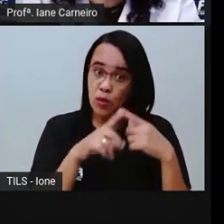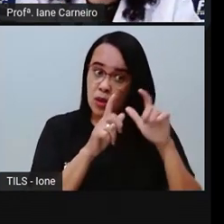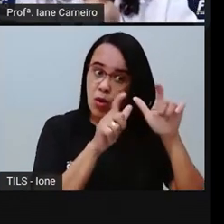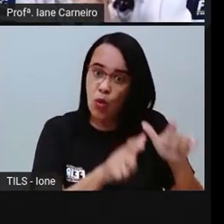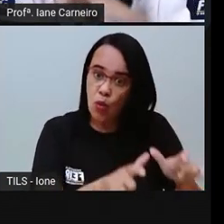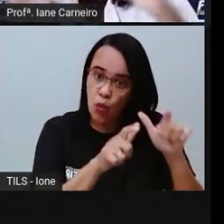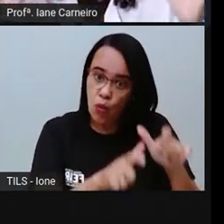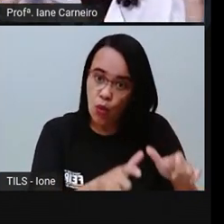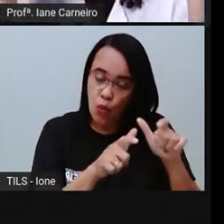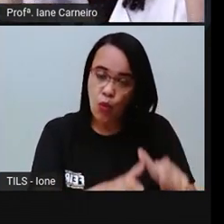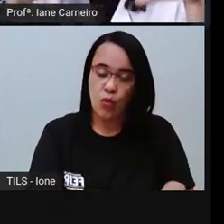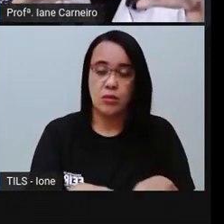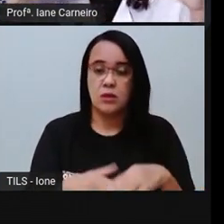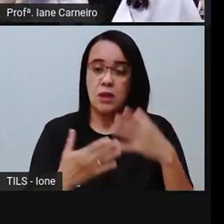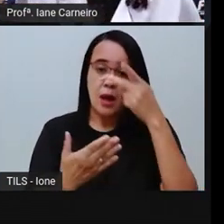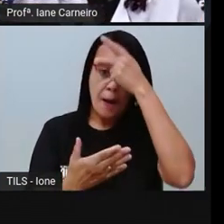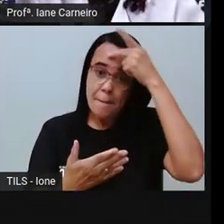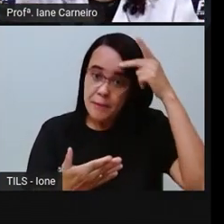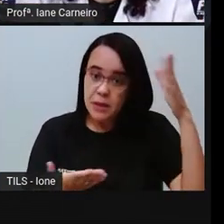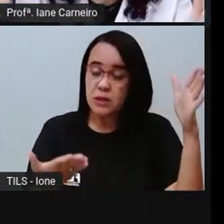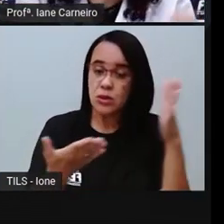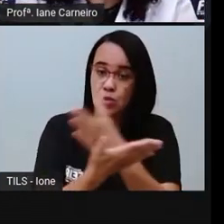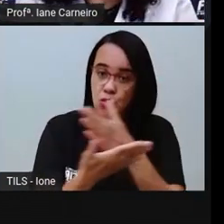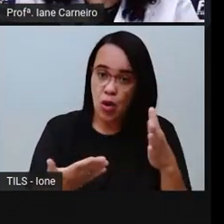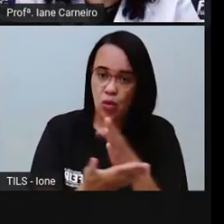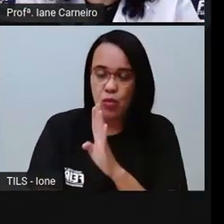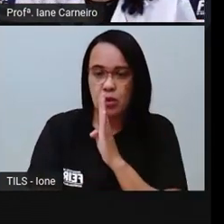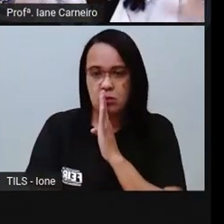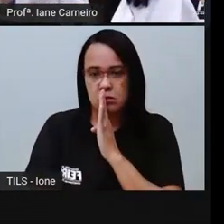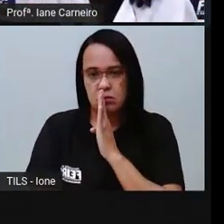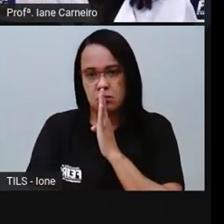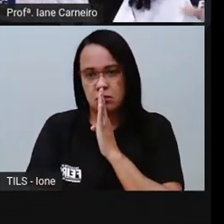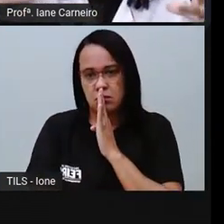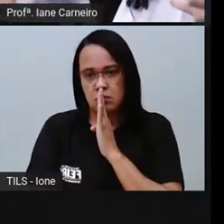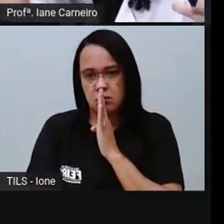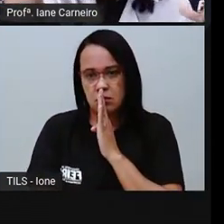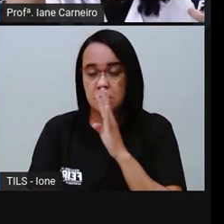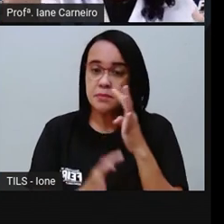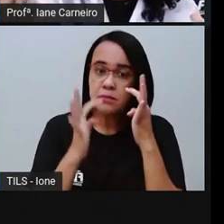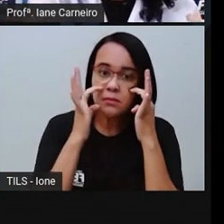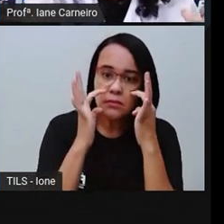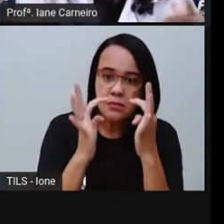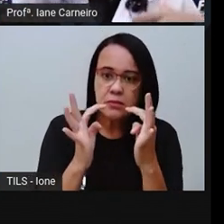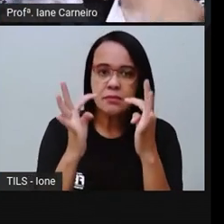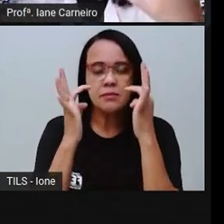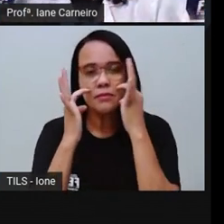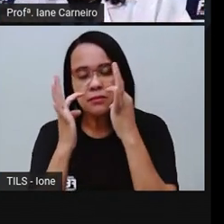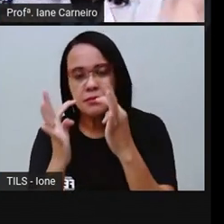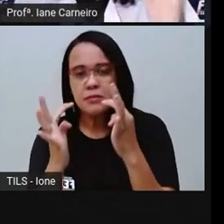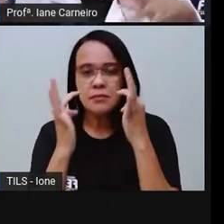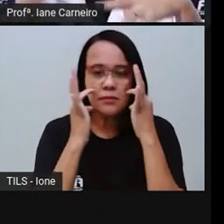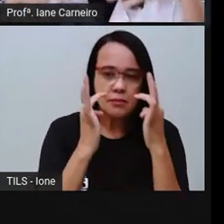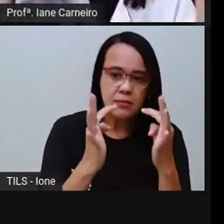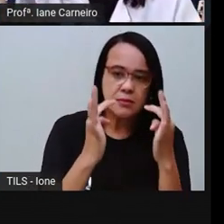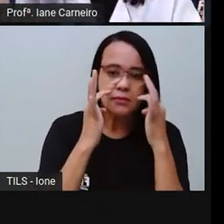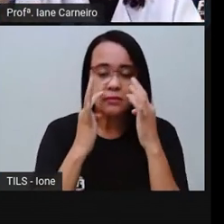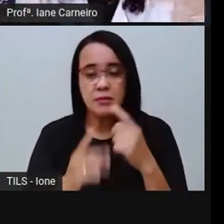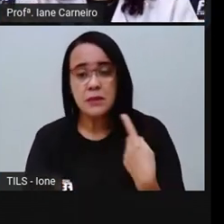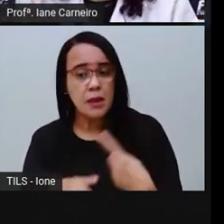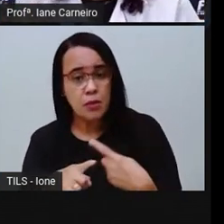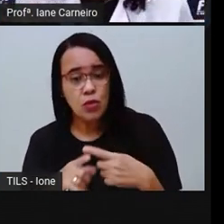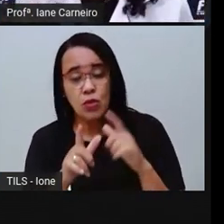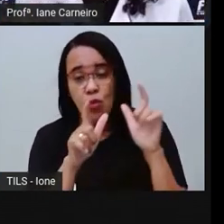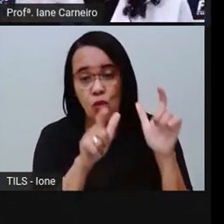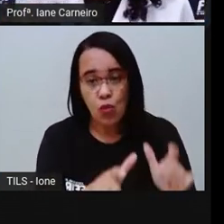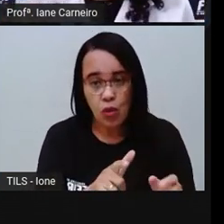em oração, né? Então, o ambiente mais silencioso, né? Só tem barulho quando o padre ou pastor está falando e quando está